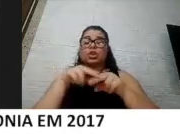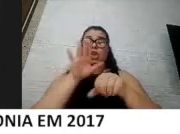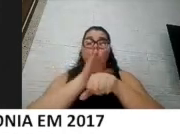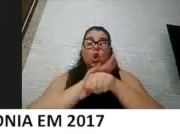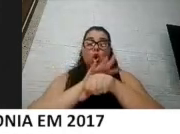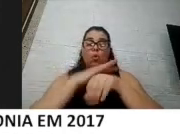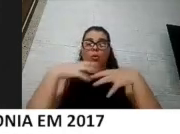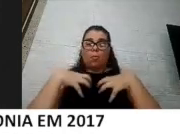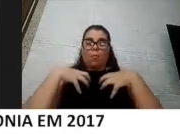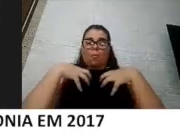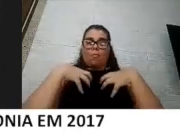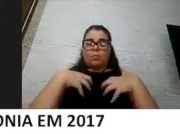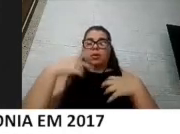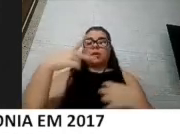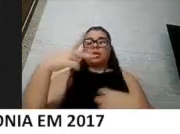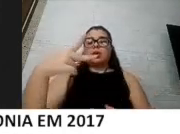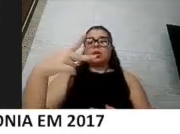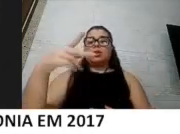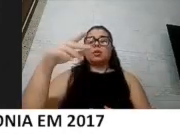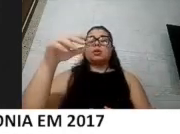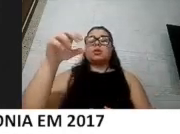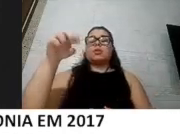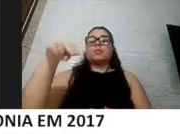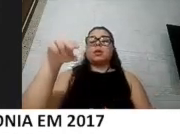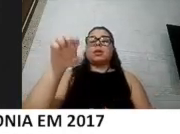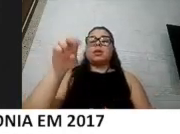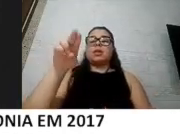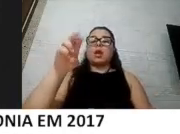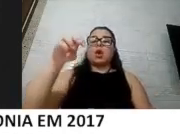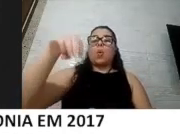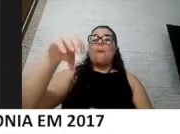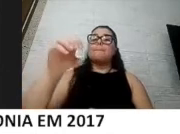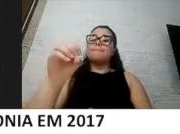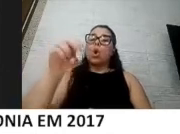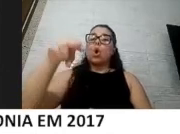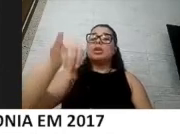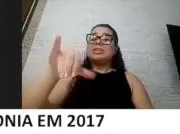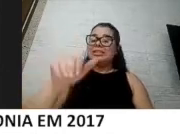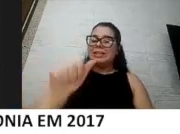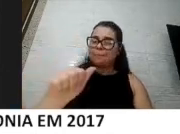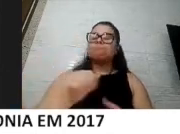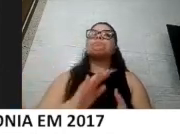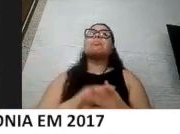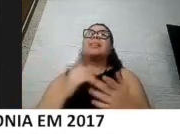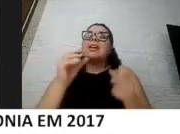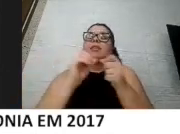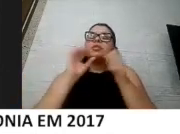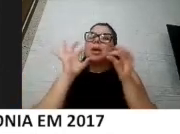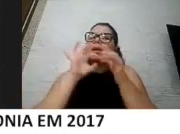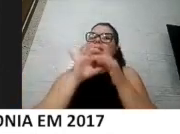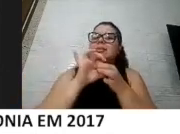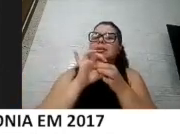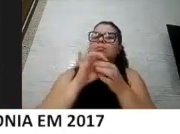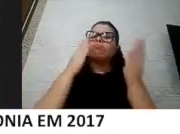COVID também causa muito acometimento respiratório, será que essa mortalidade também